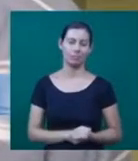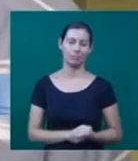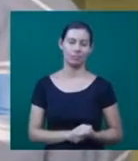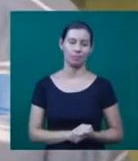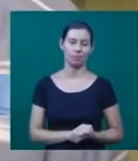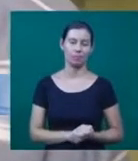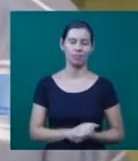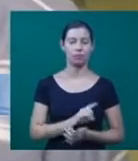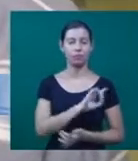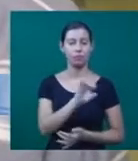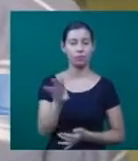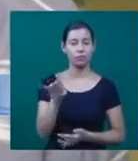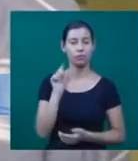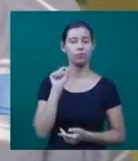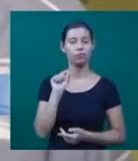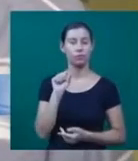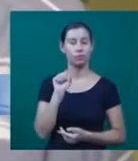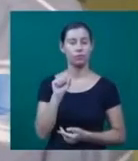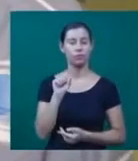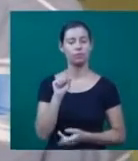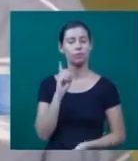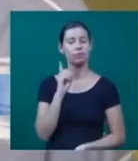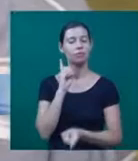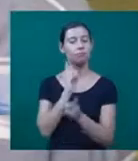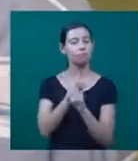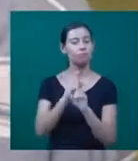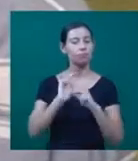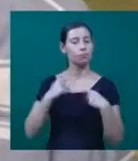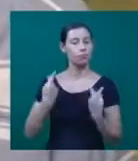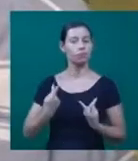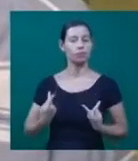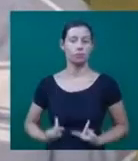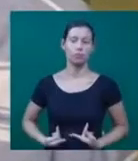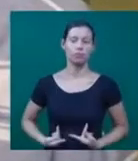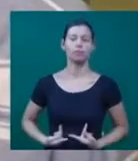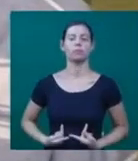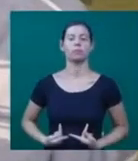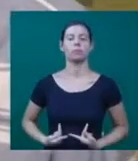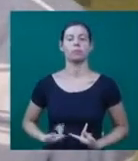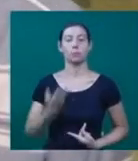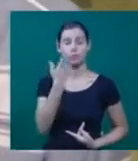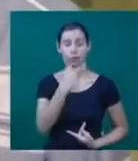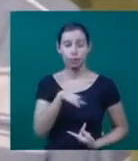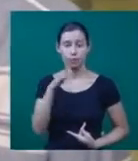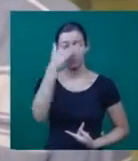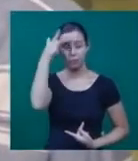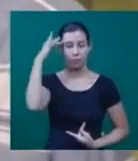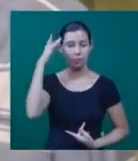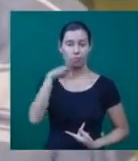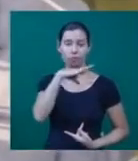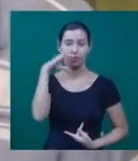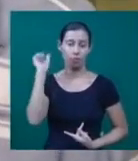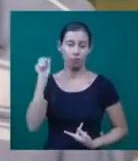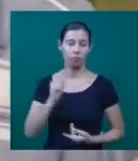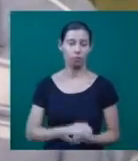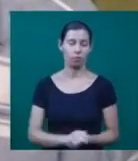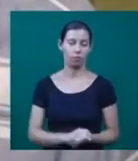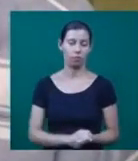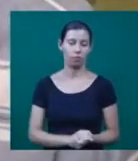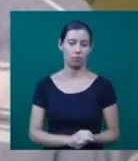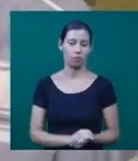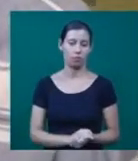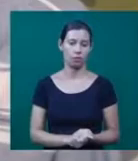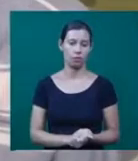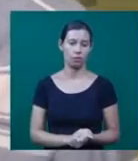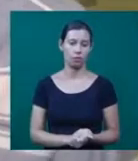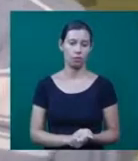a gente precisa desse encontro de humanidade, não só com as crianças, mas com as pessoas adultas também. Porque mais de